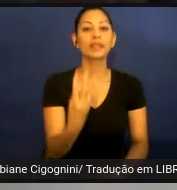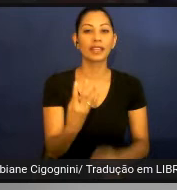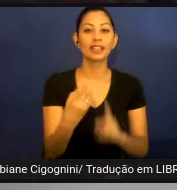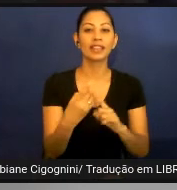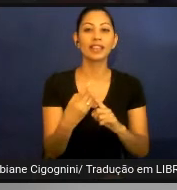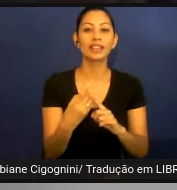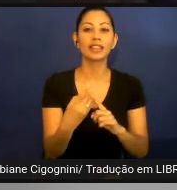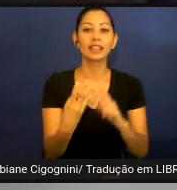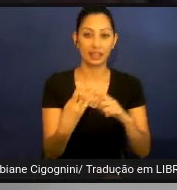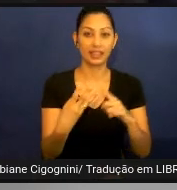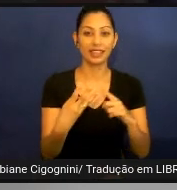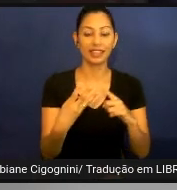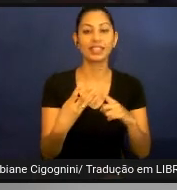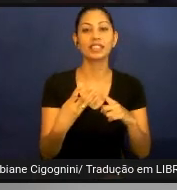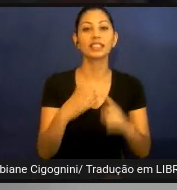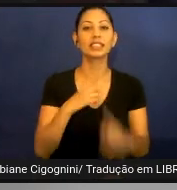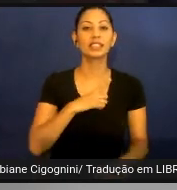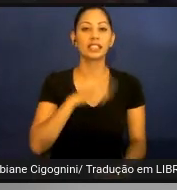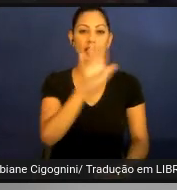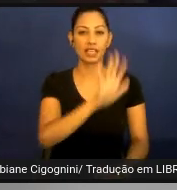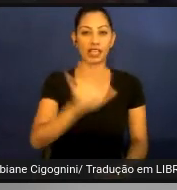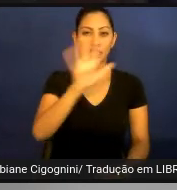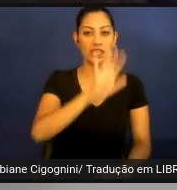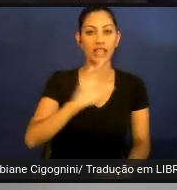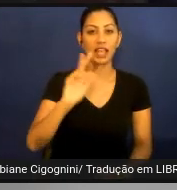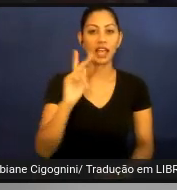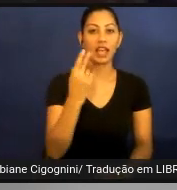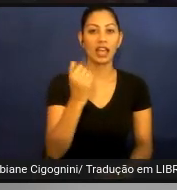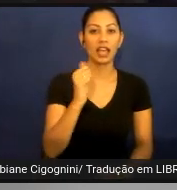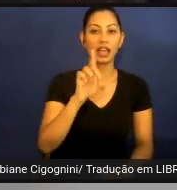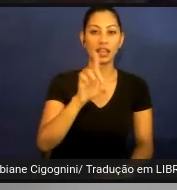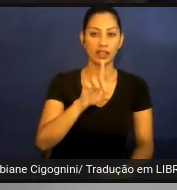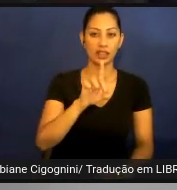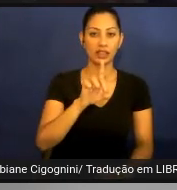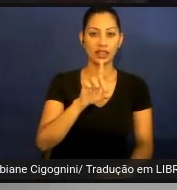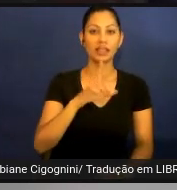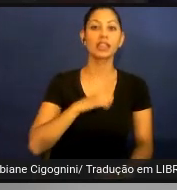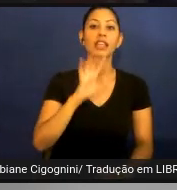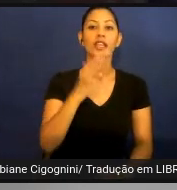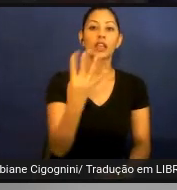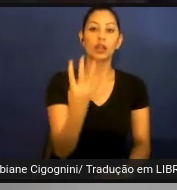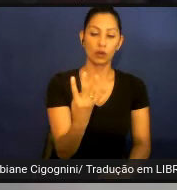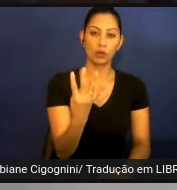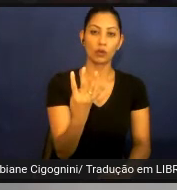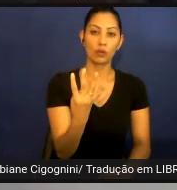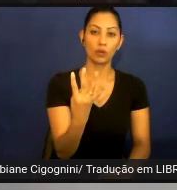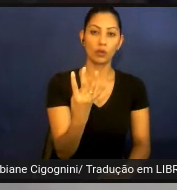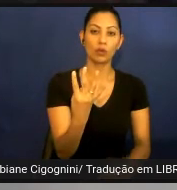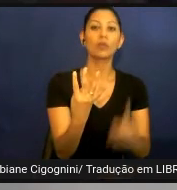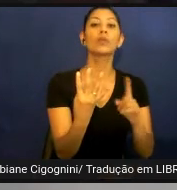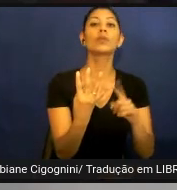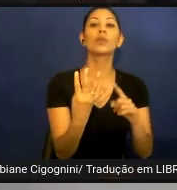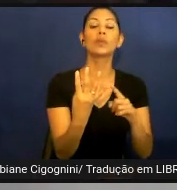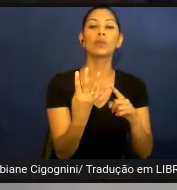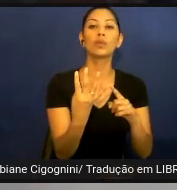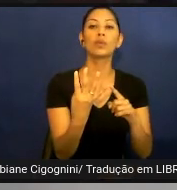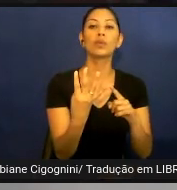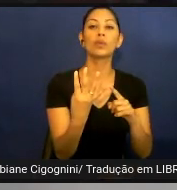a tela inicial do Hand Talk e a imagem 4 ela mostra a tela inicial do